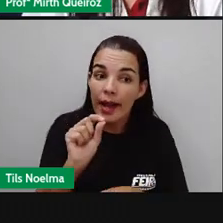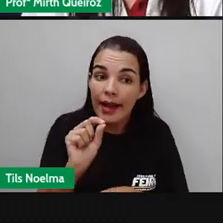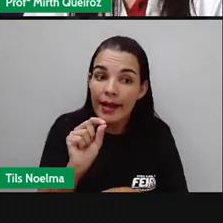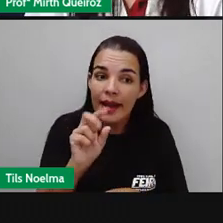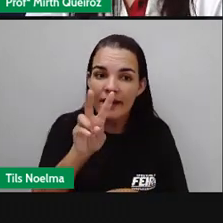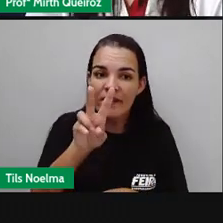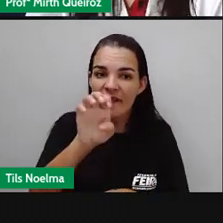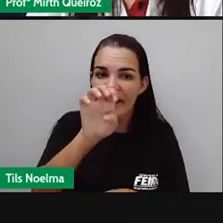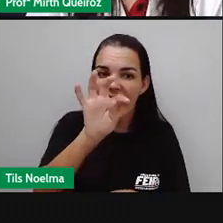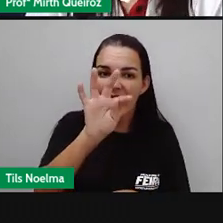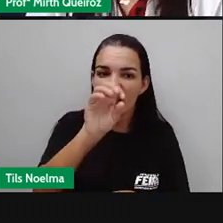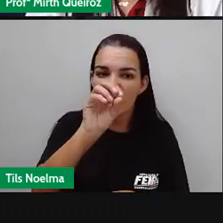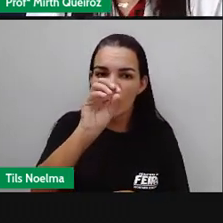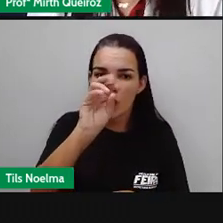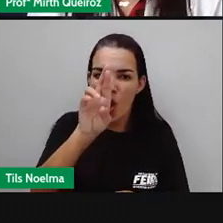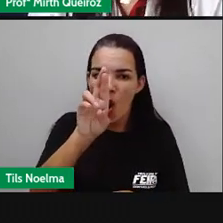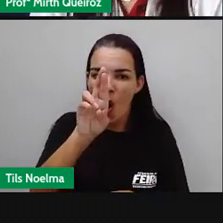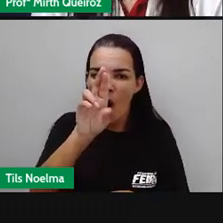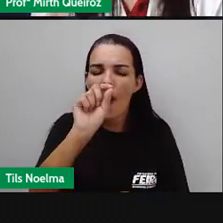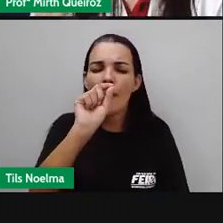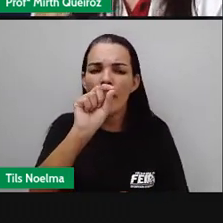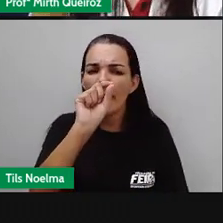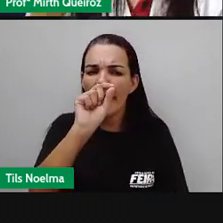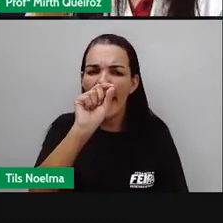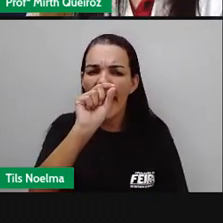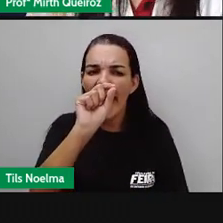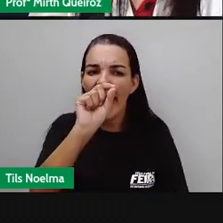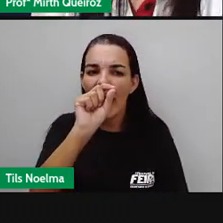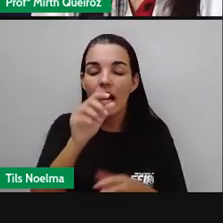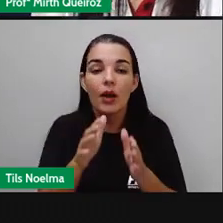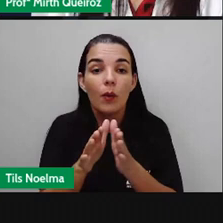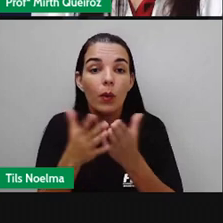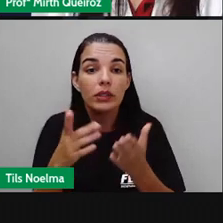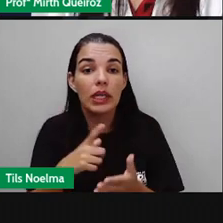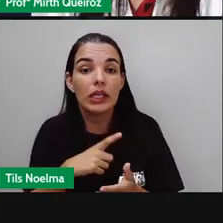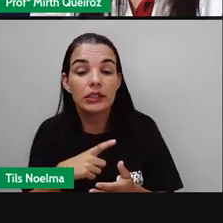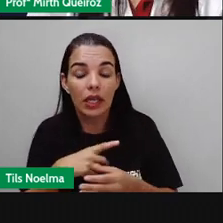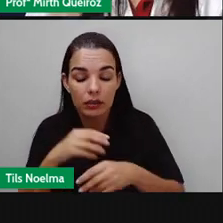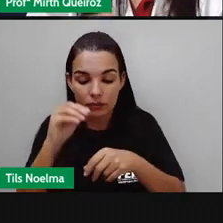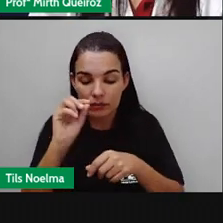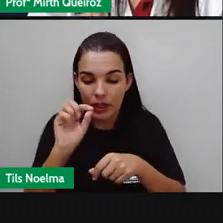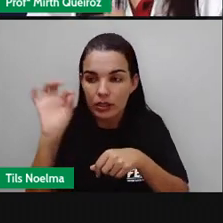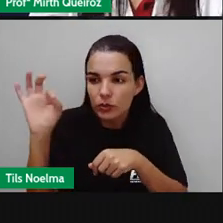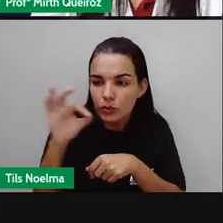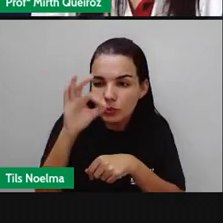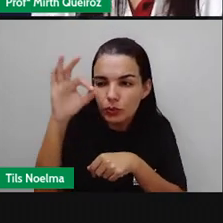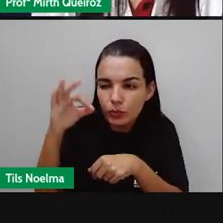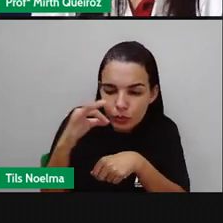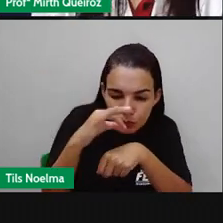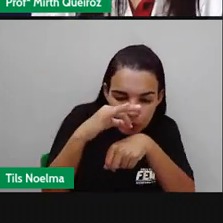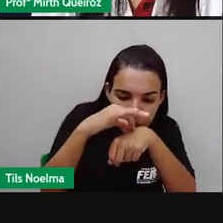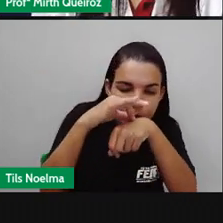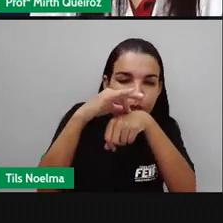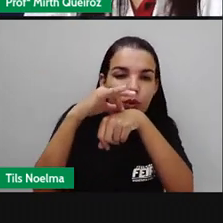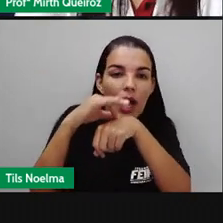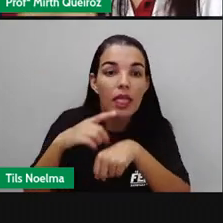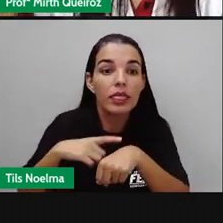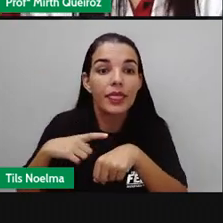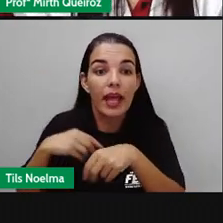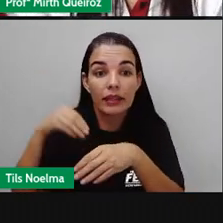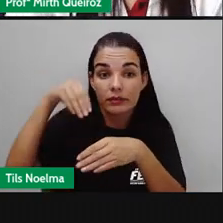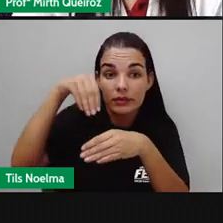O que são vetores, Pró? Vetores são organismos que carregam esses protozoários e